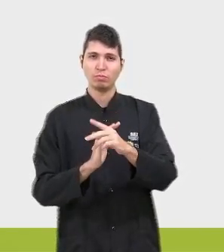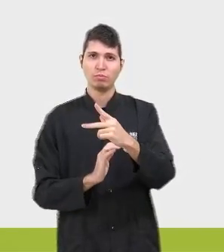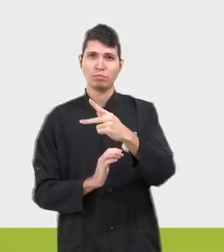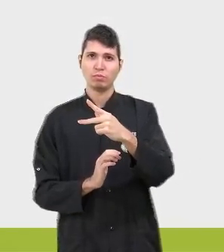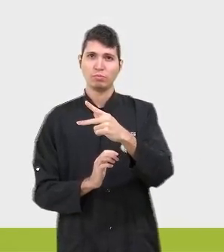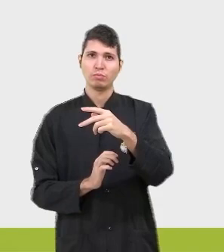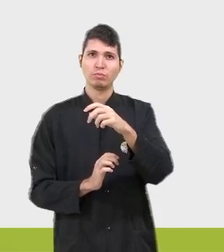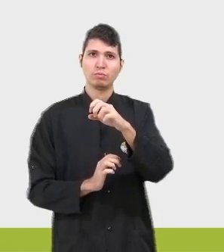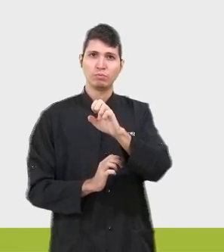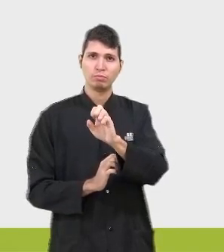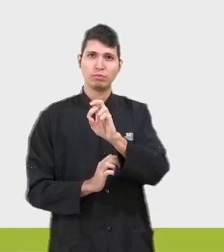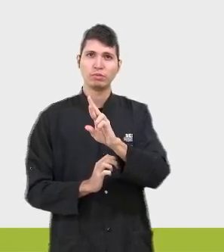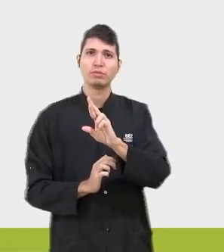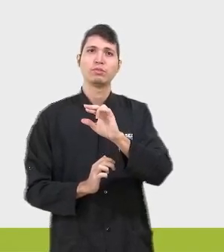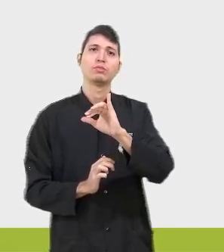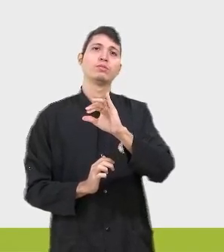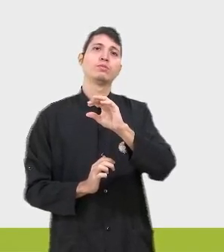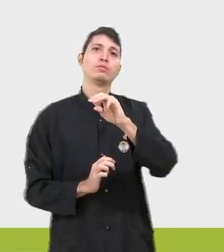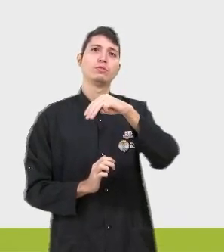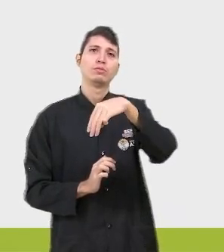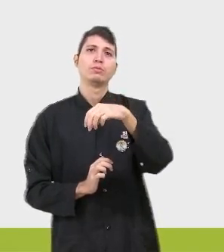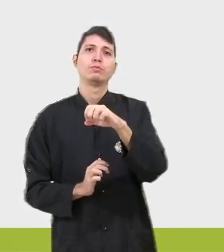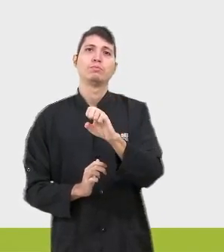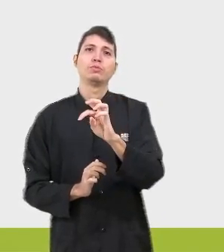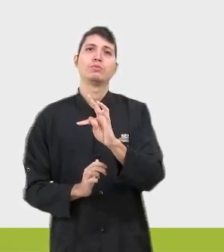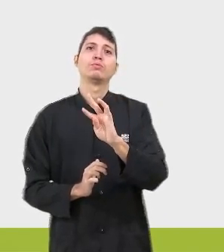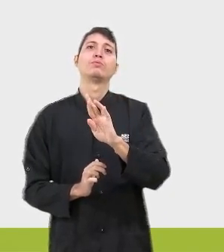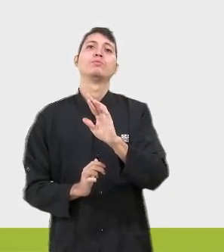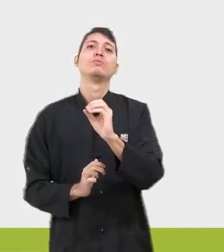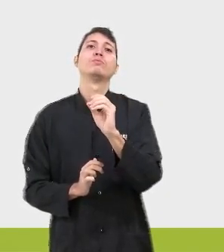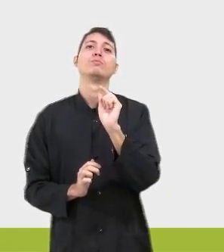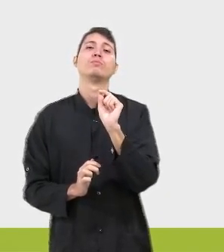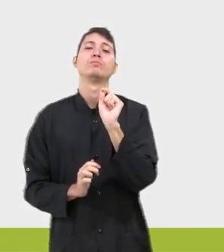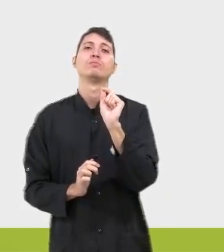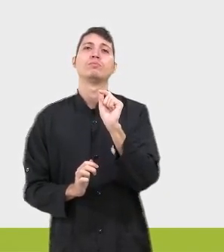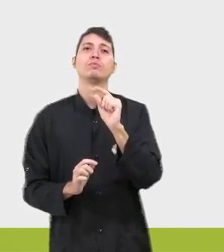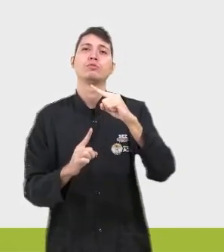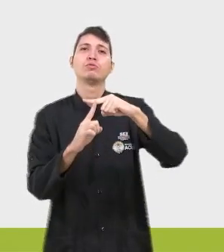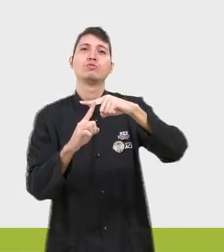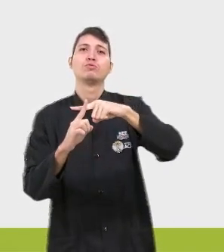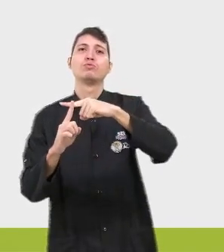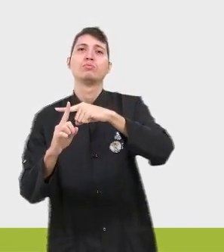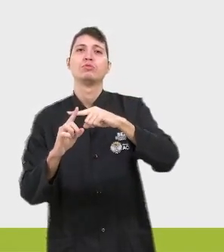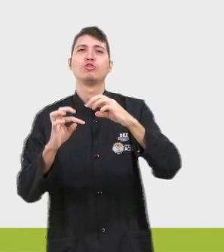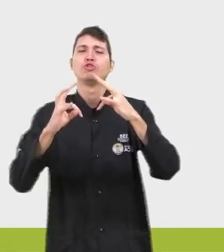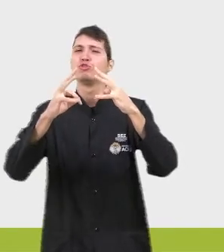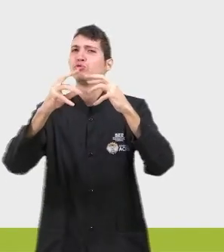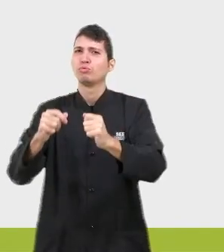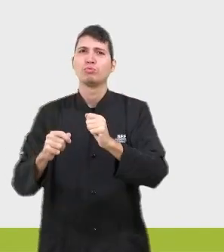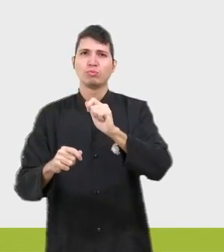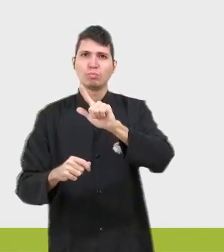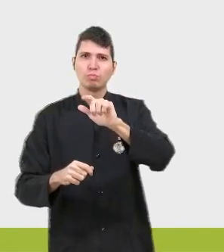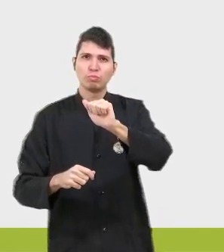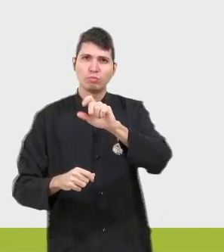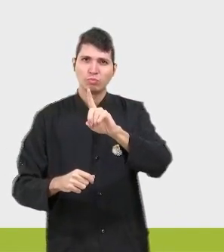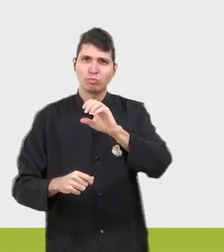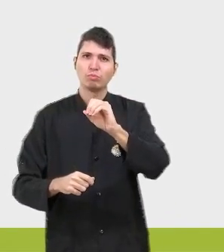soma de todos os lados de uma figura geométrica. Gente, figura geométrica aqui, ela entra todas, tá? Desde a ideia de